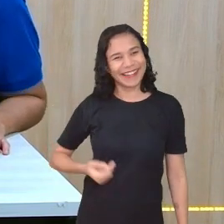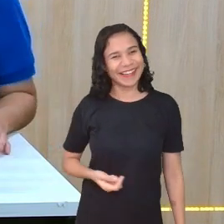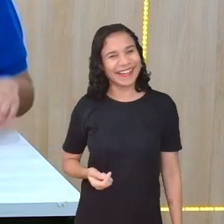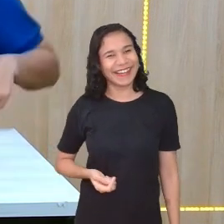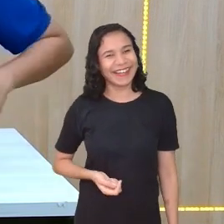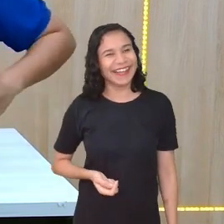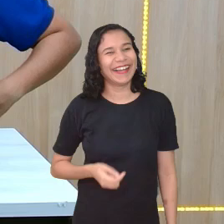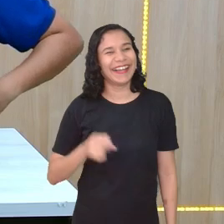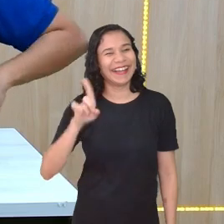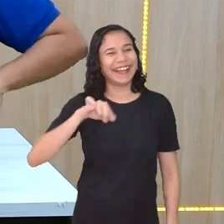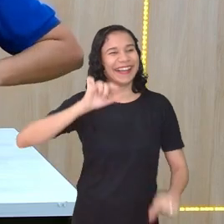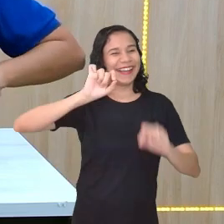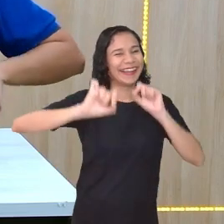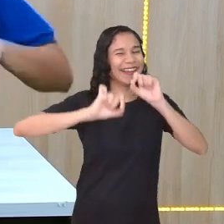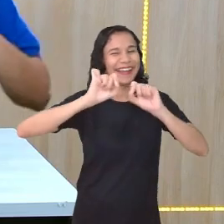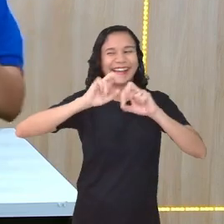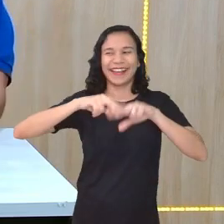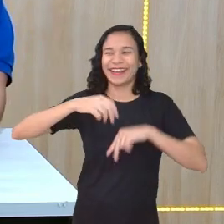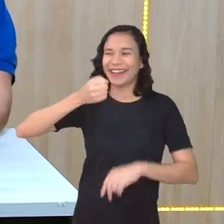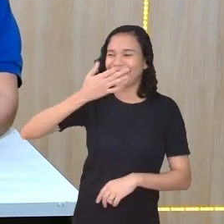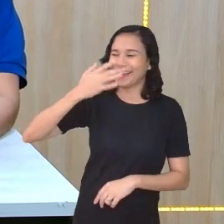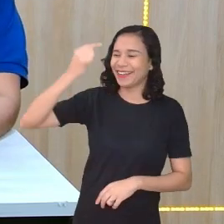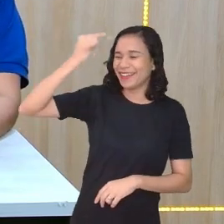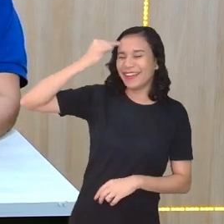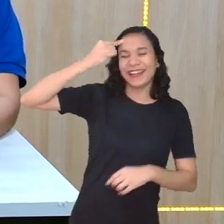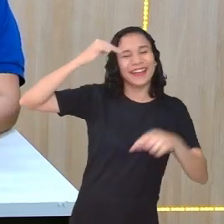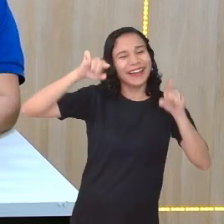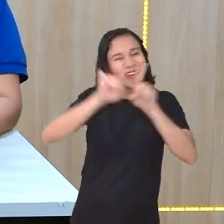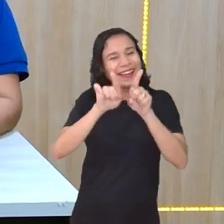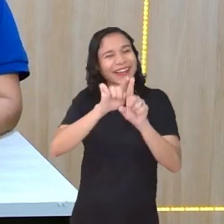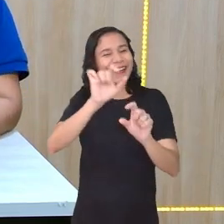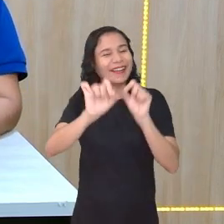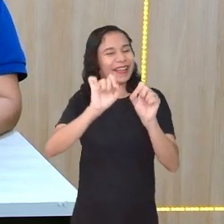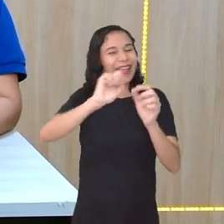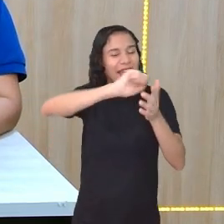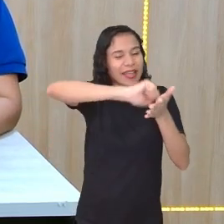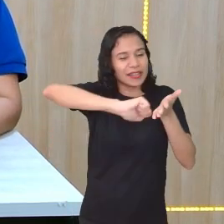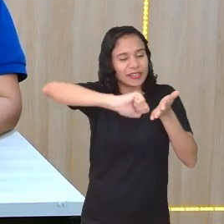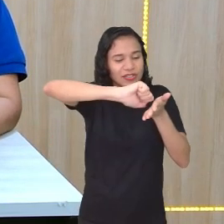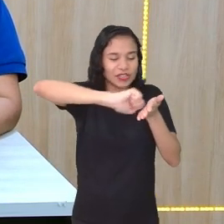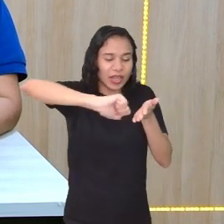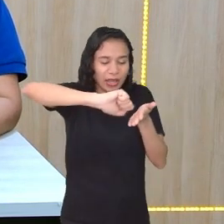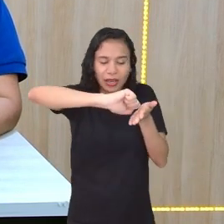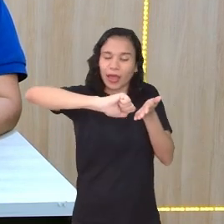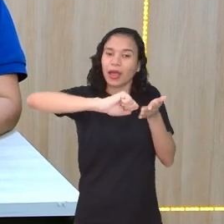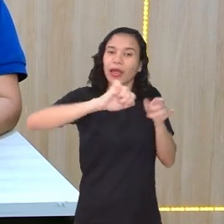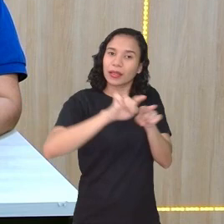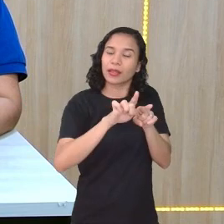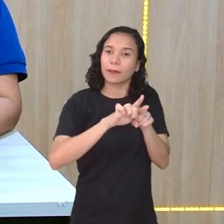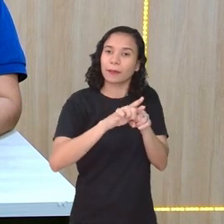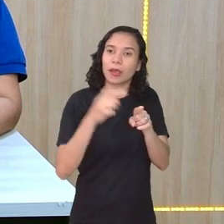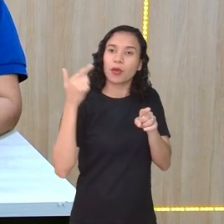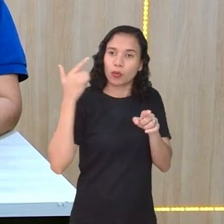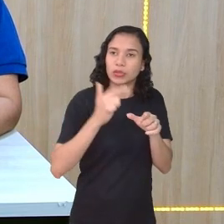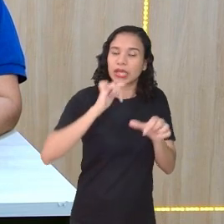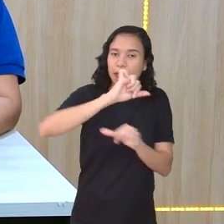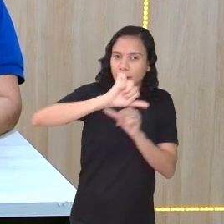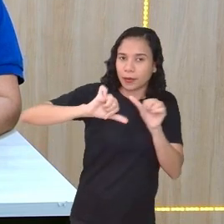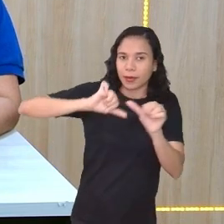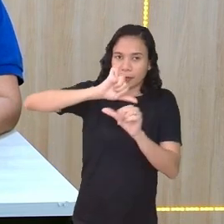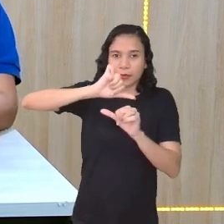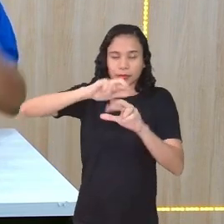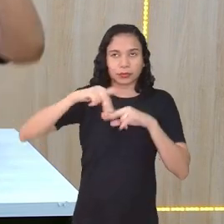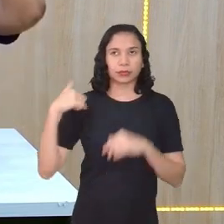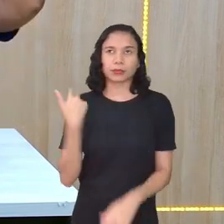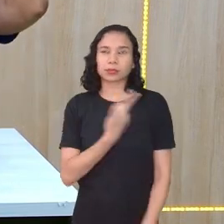É, pois é. Agora, é bom pensar também que a escrita, ela também suporta mudanças. Então,